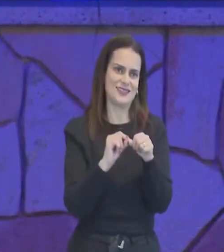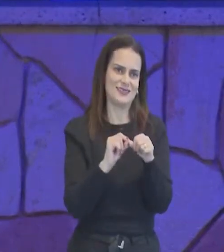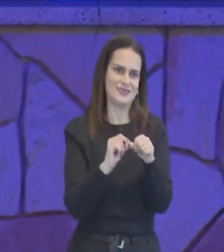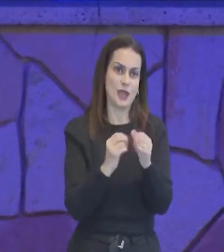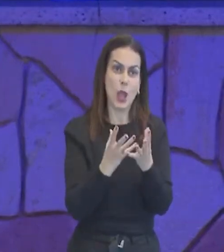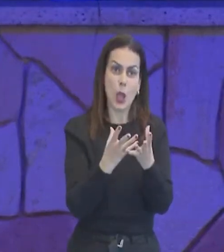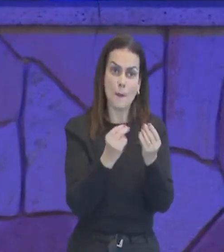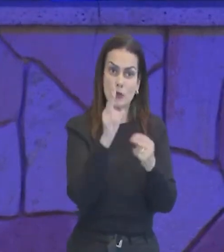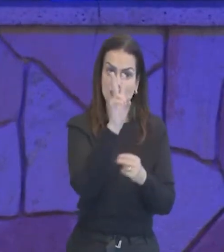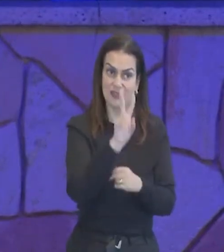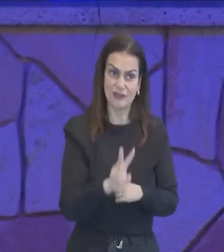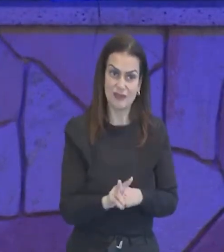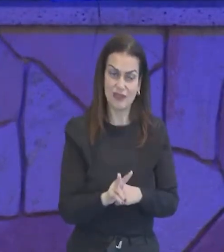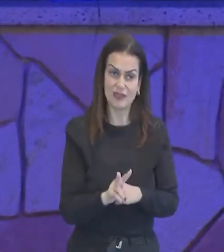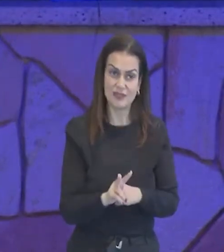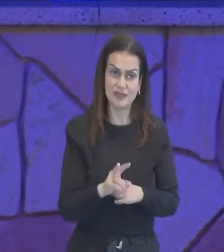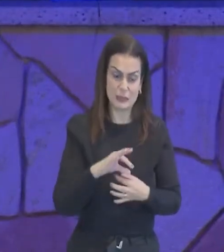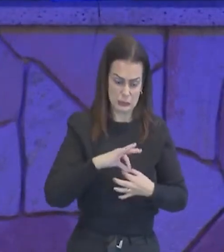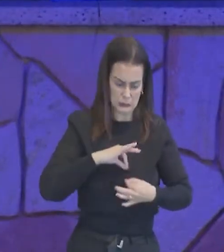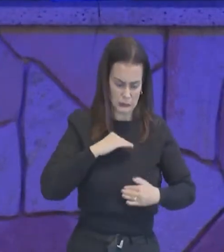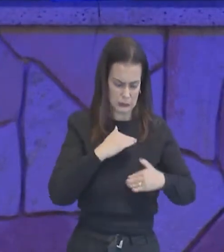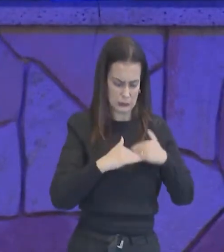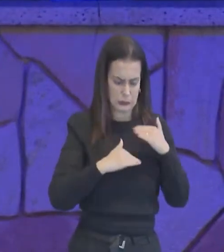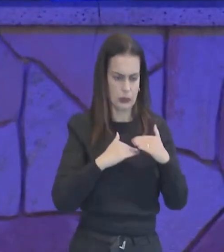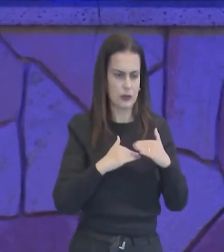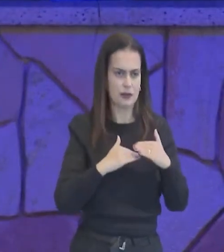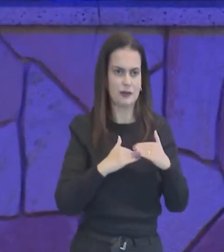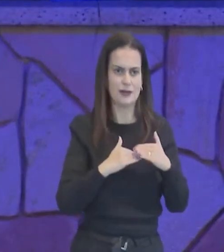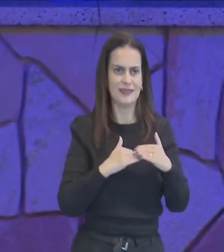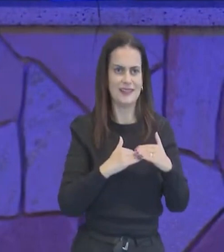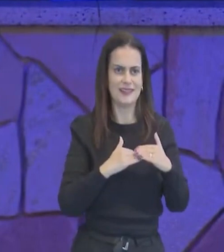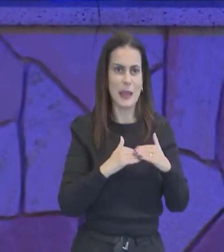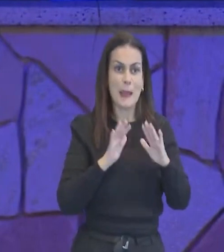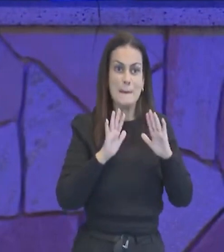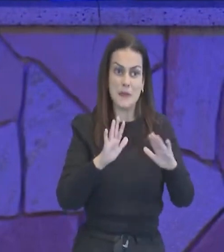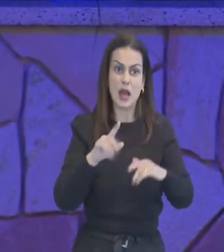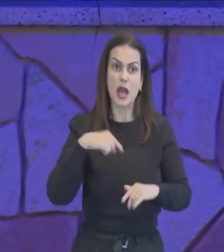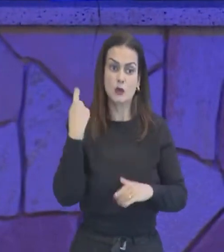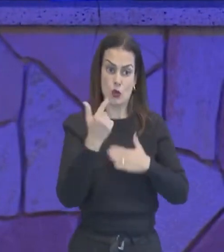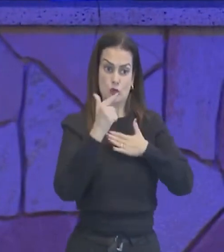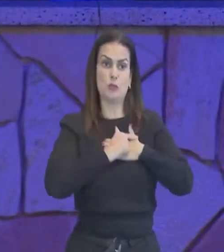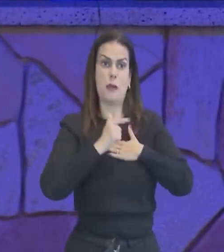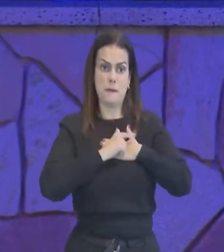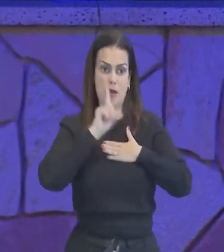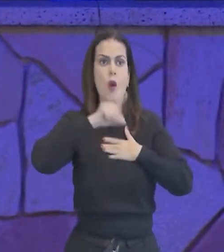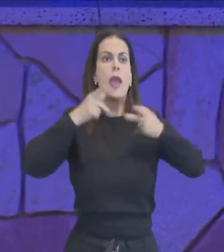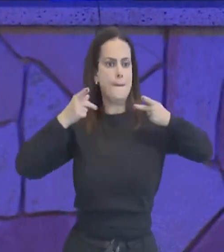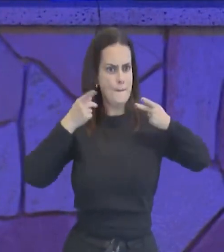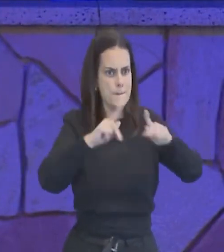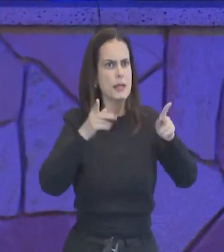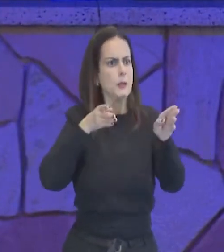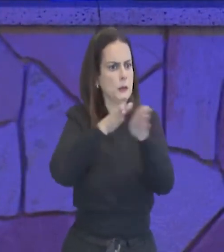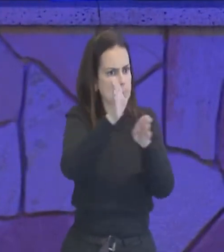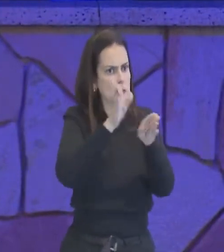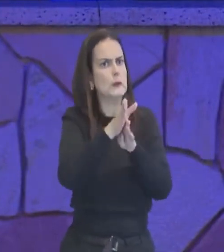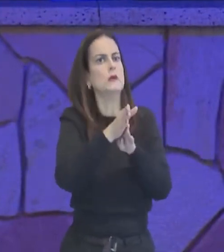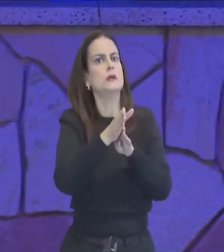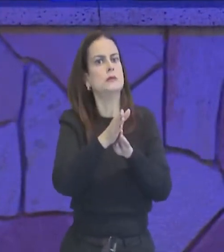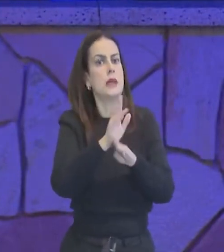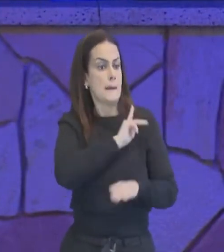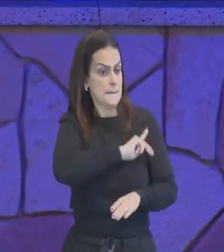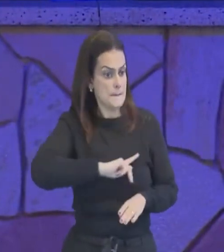vezes, na experiência espiritual, de alguém, como que aquilo fica, sem instrução, então Paulo fala, com sabedoria,